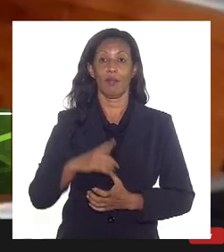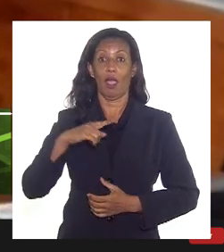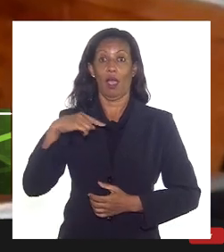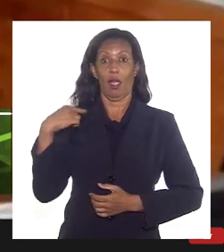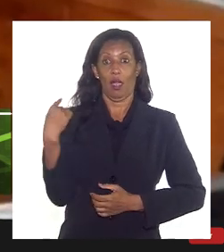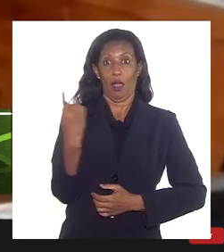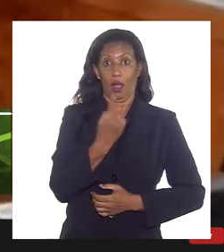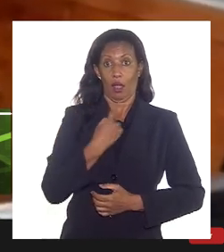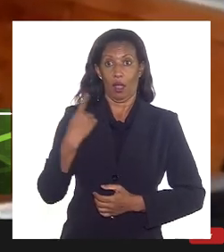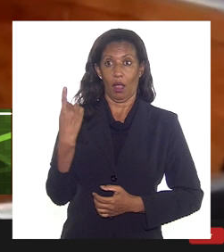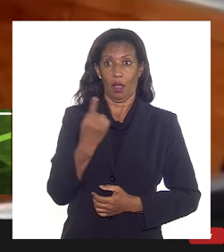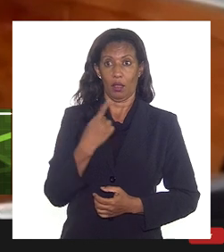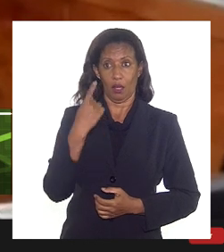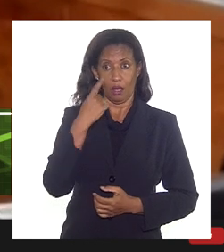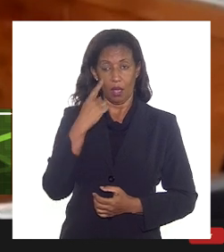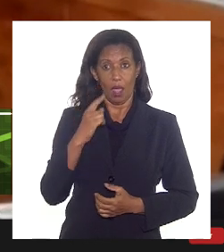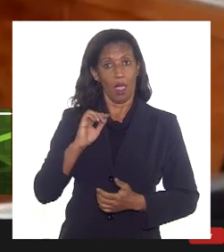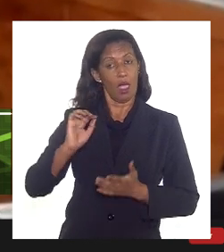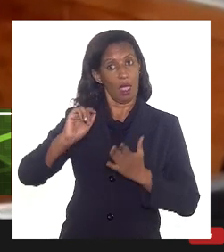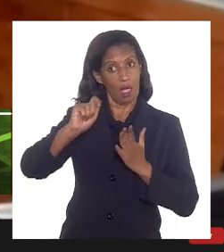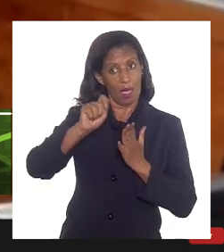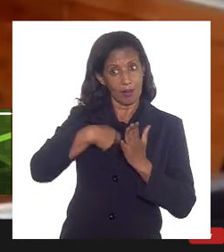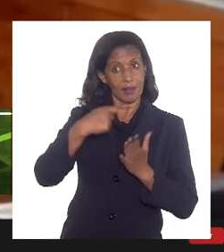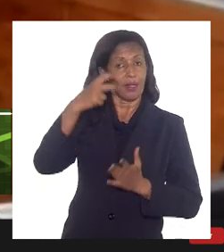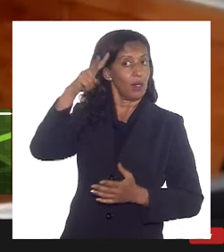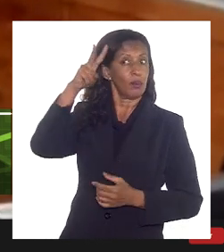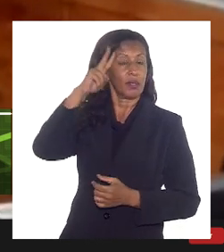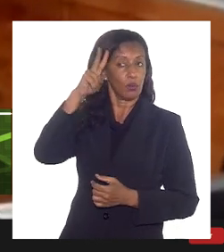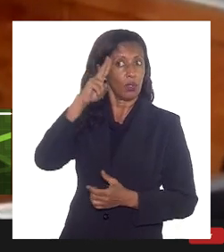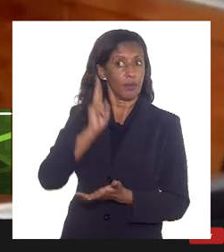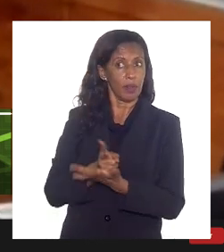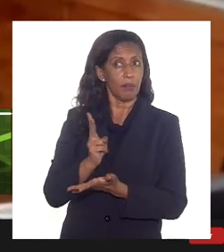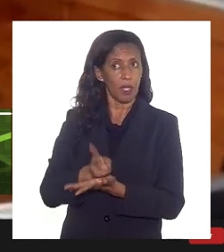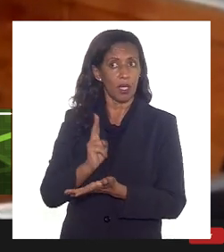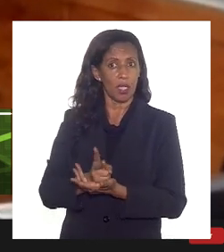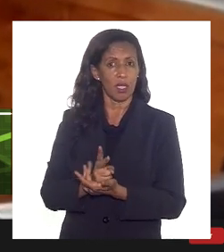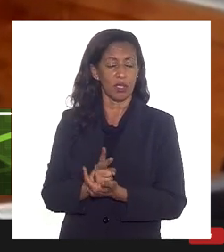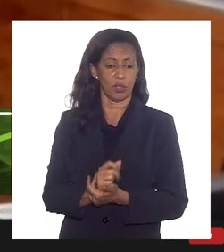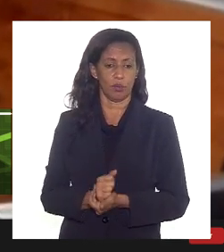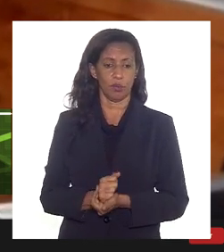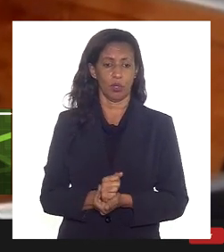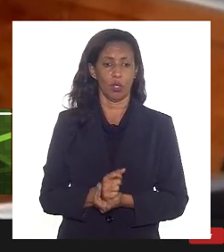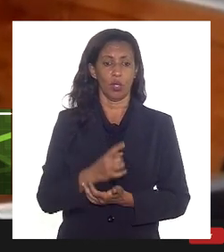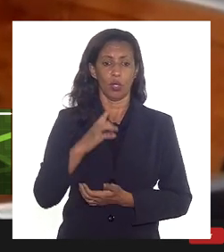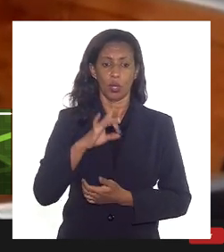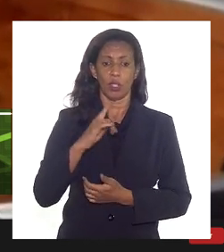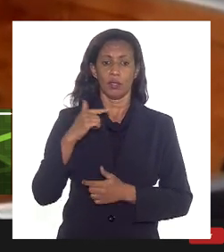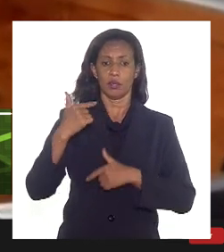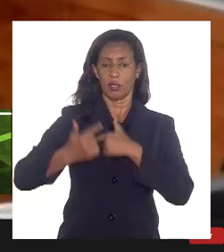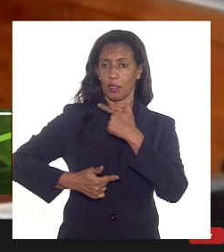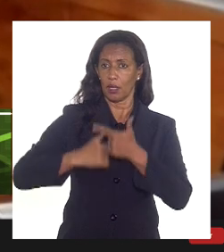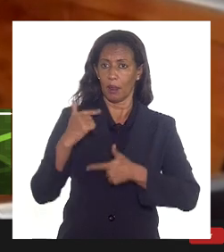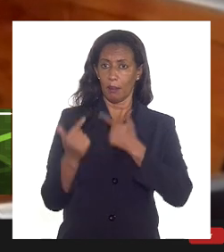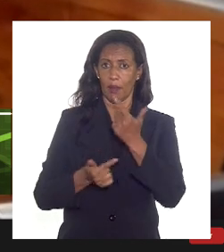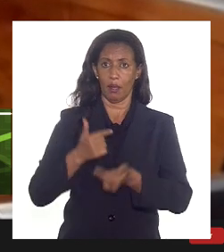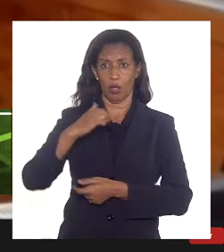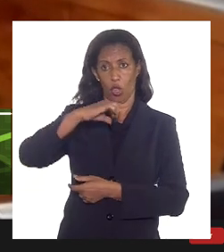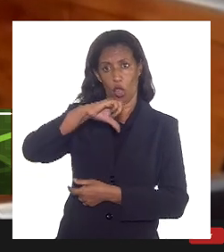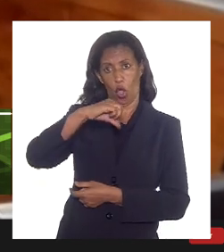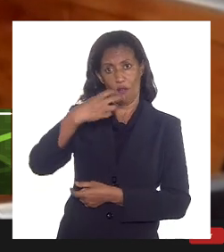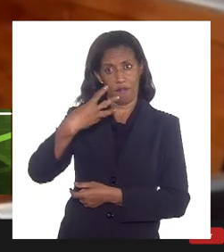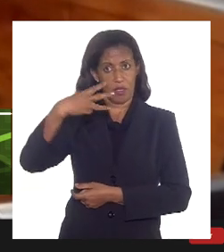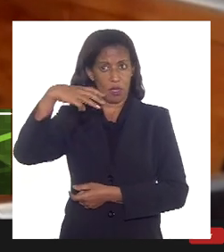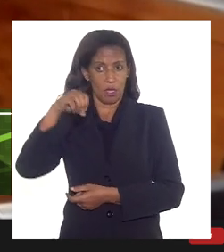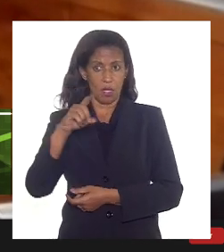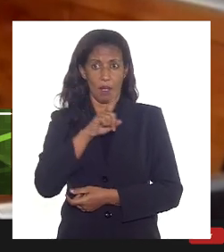intenção era assinar realmente numa segunda-feira mesmo e a gente, só que a gente estava trabalhando com o horário das 9h30 para